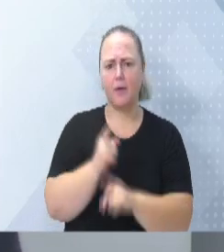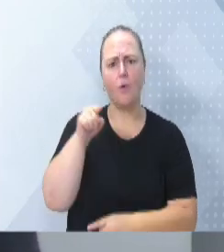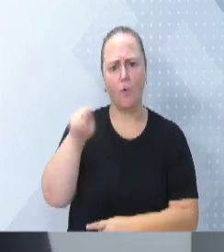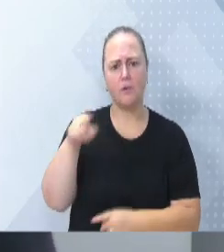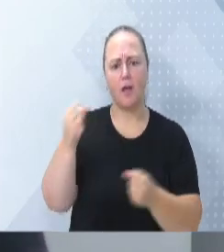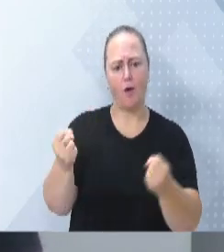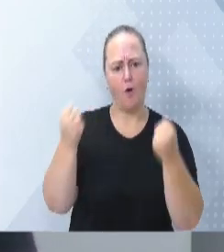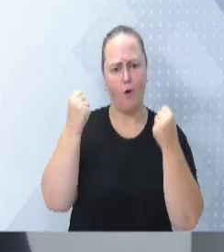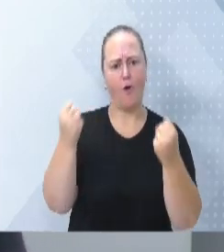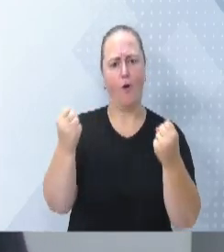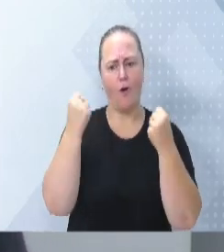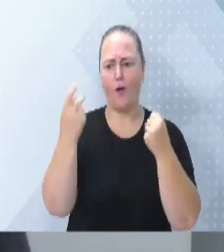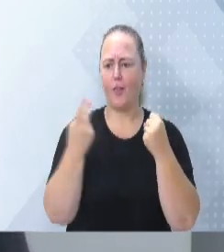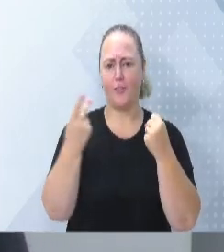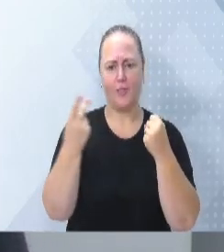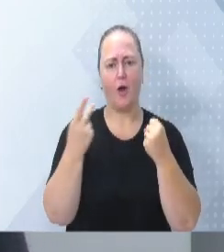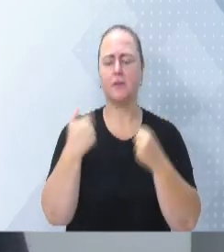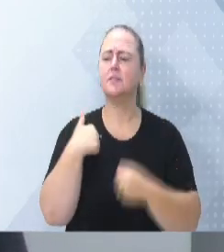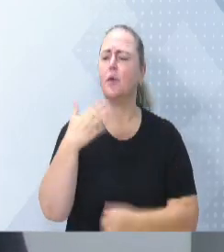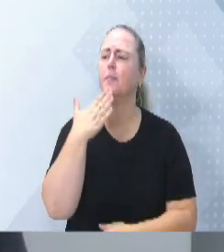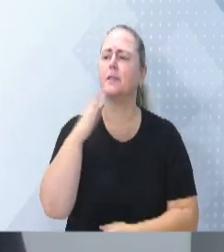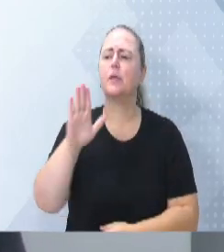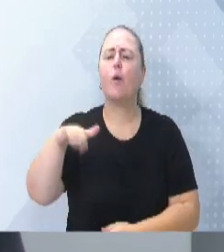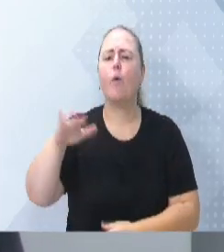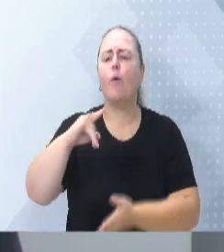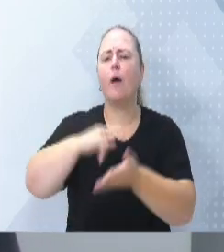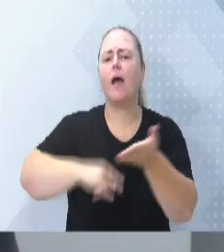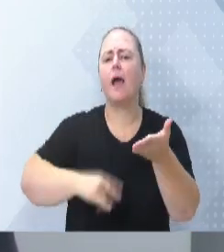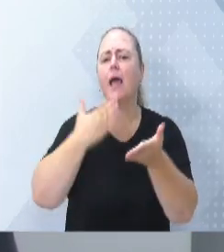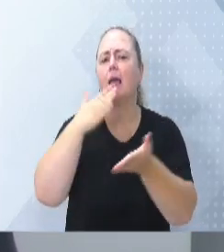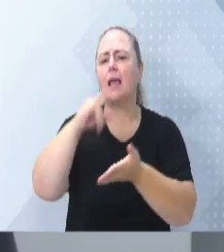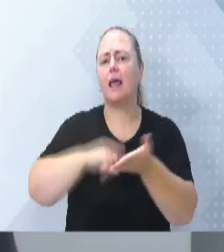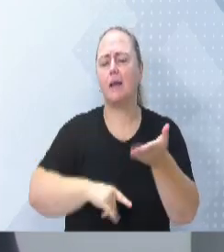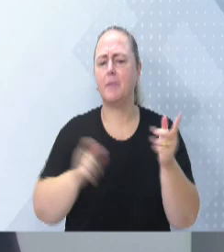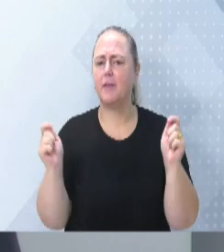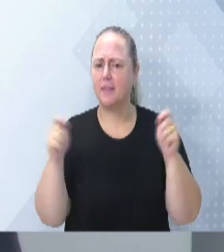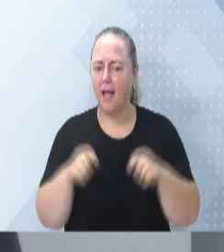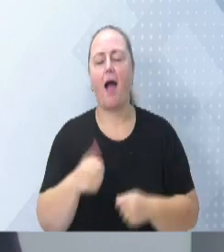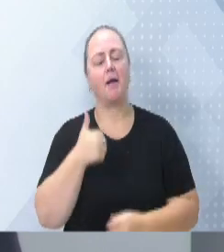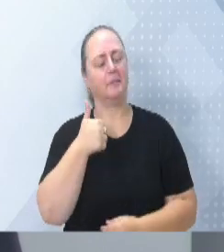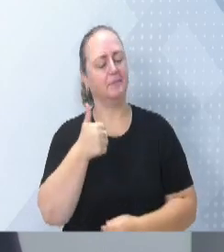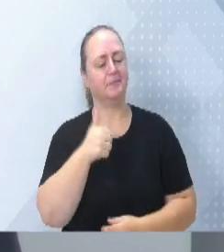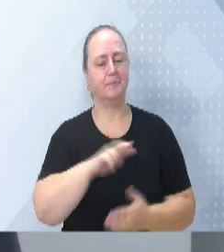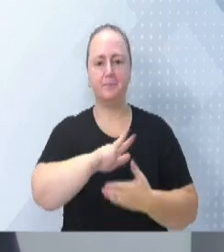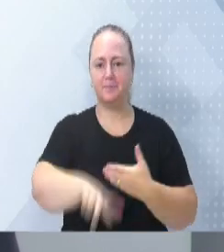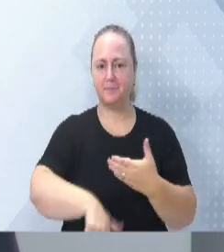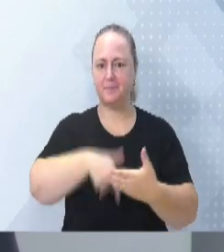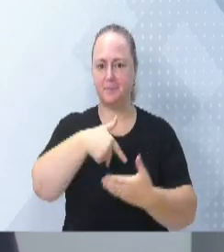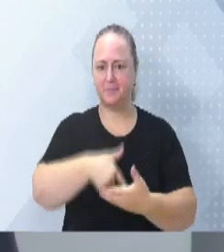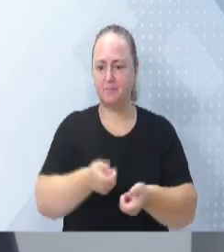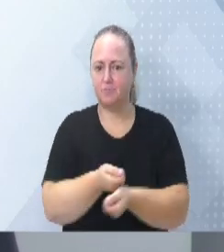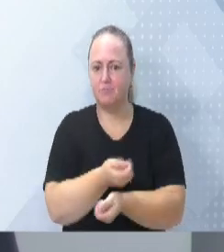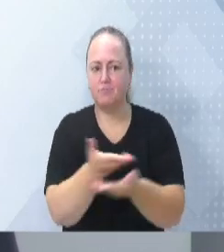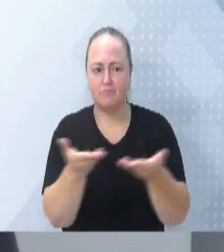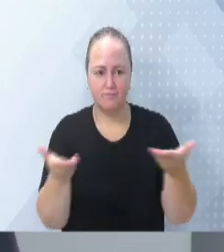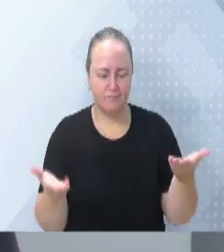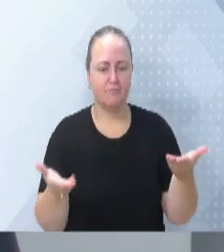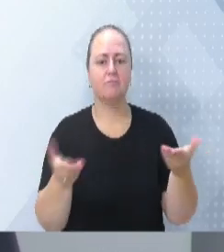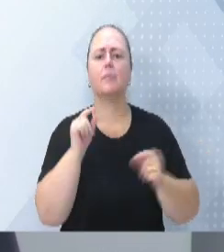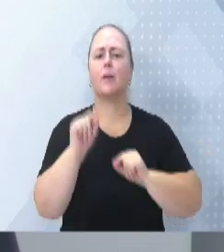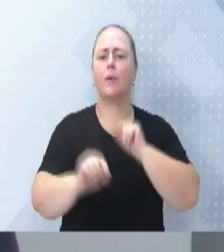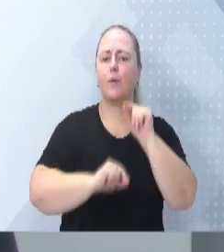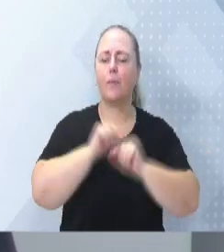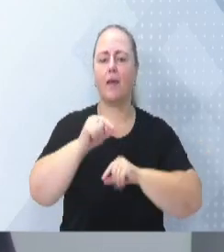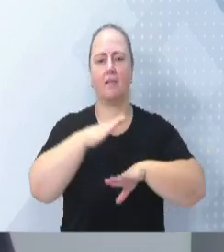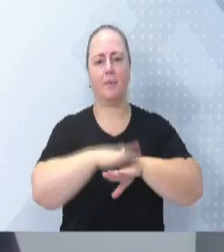pedi que ela fizesse um requerimento para a gente vir aqui e falar para toda esta casa e, principalmente, para a população de Blumenau, o que tem